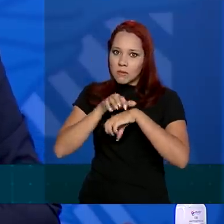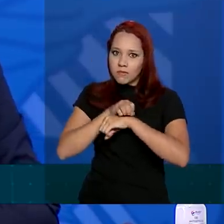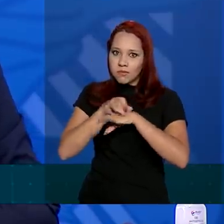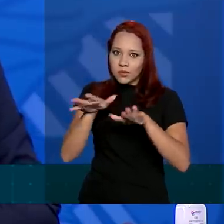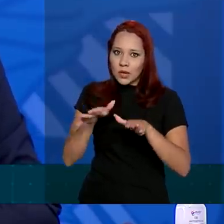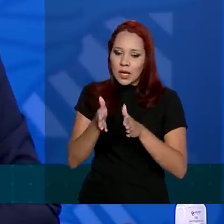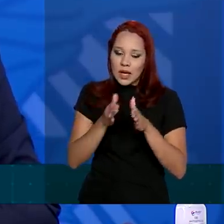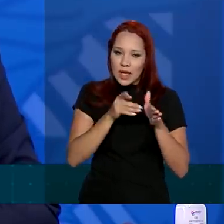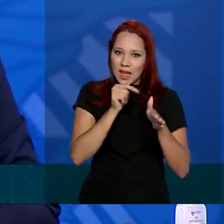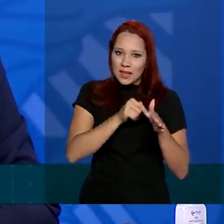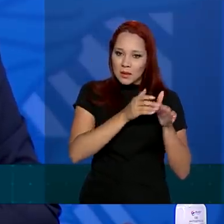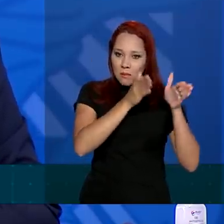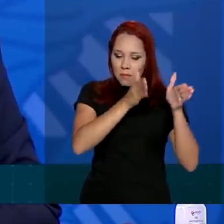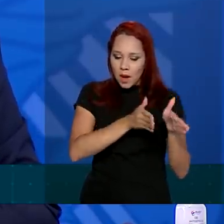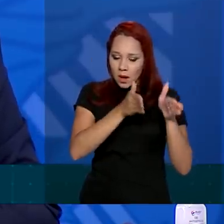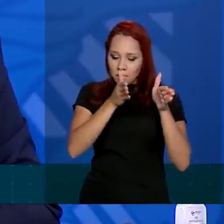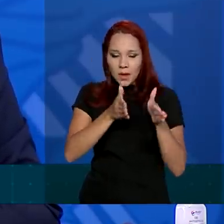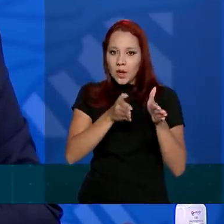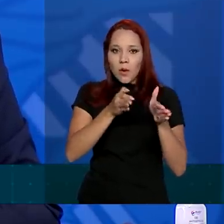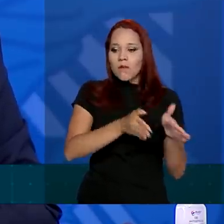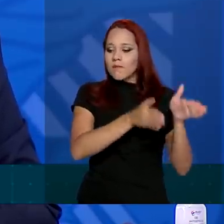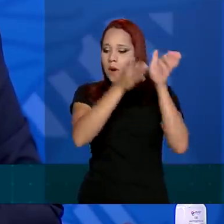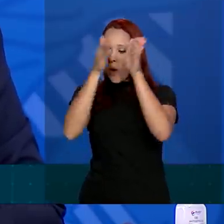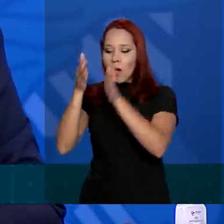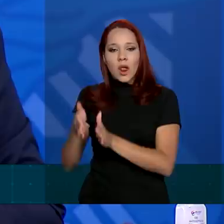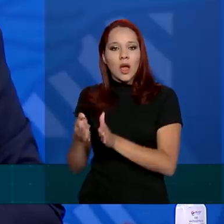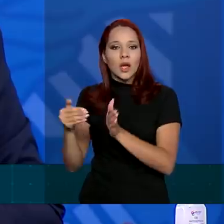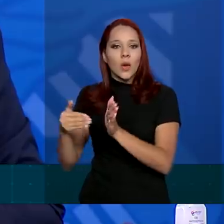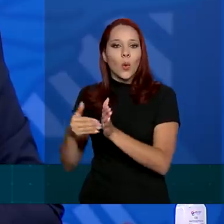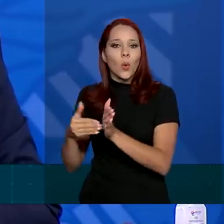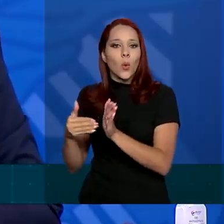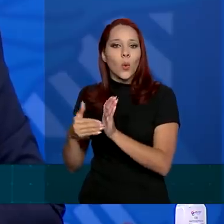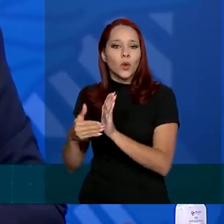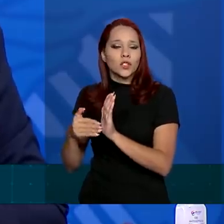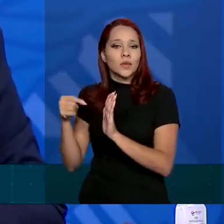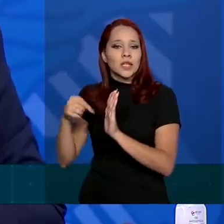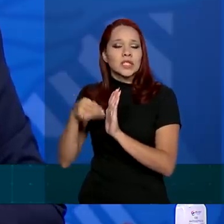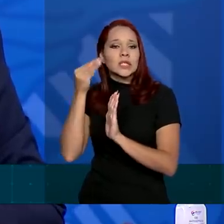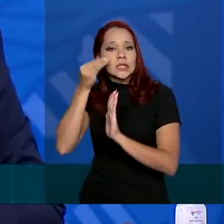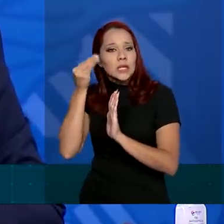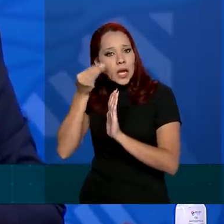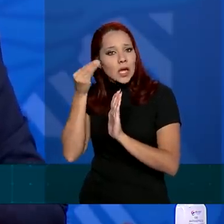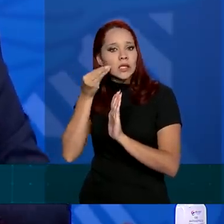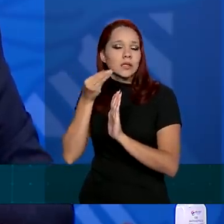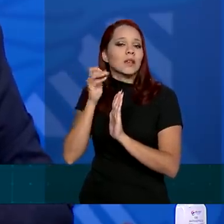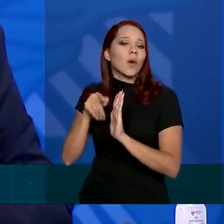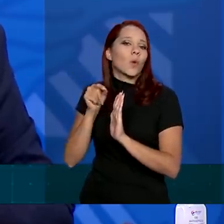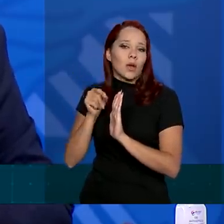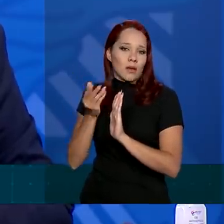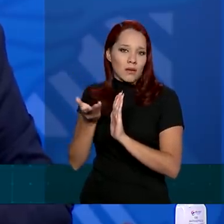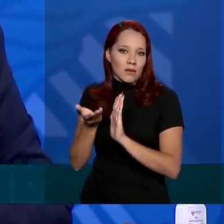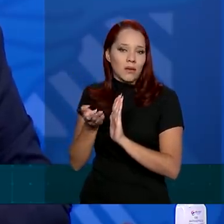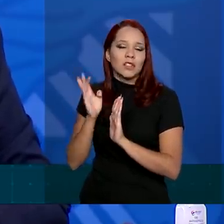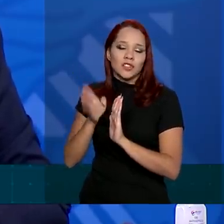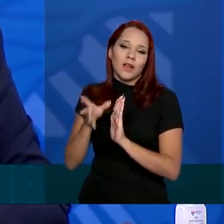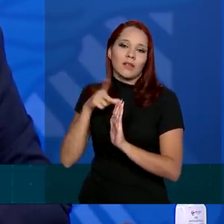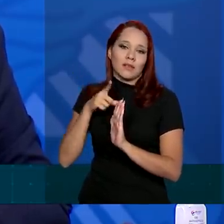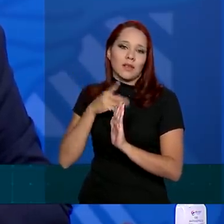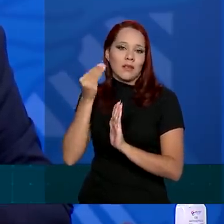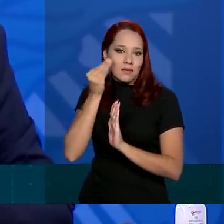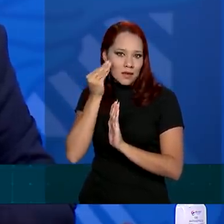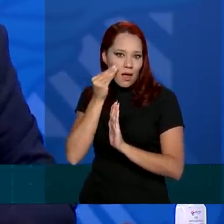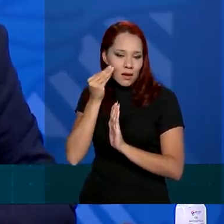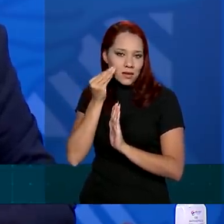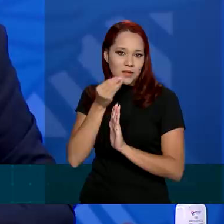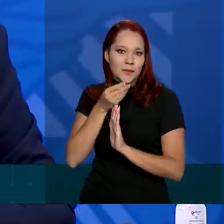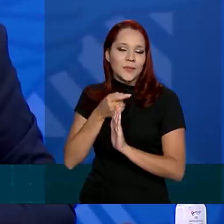pular etapas e chegar na fase 3, que é a última fase dos testes clínicos. Nós temos nos testes